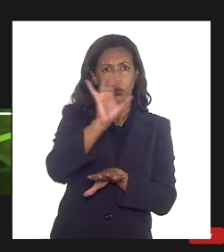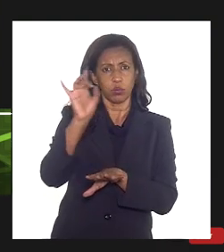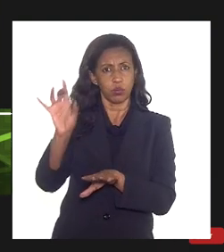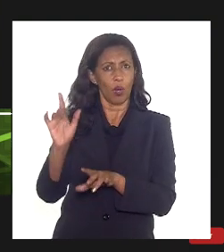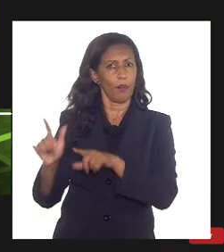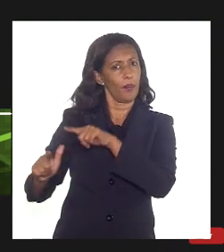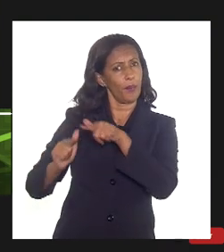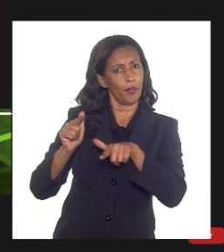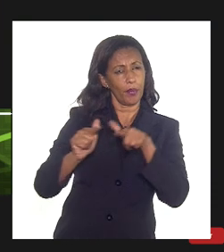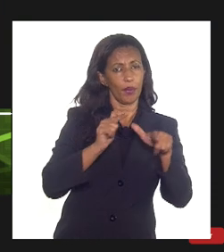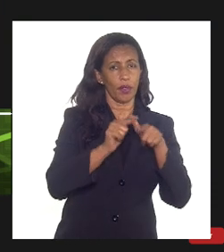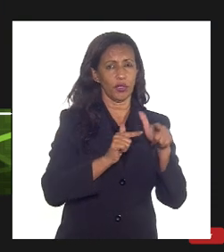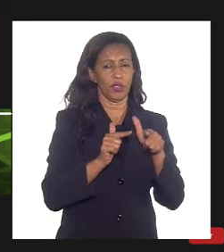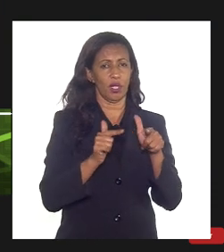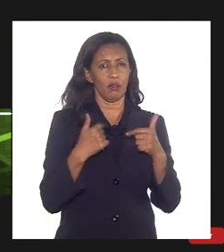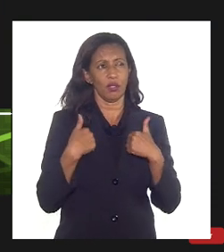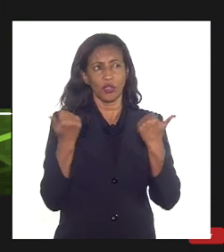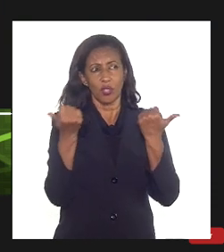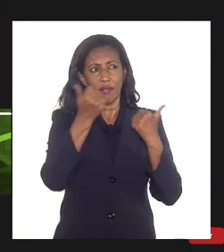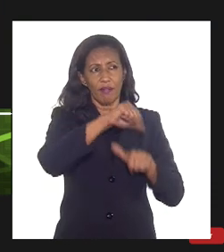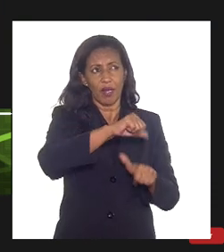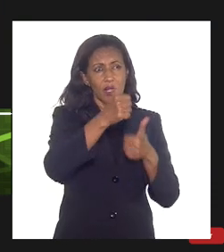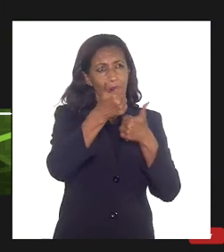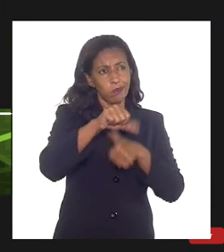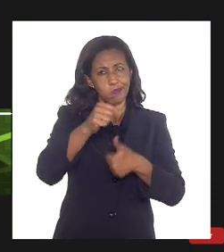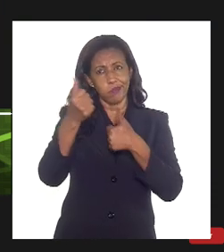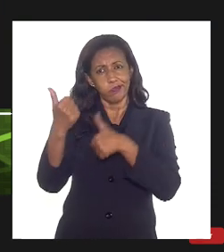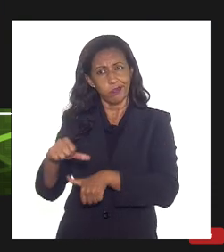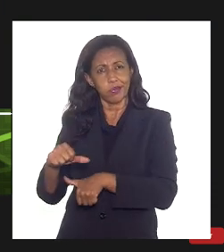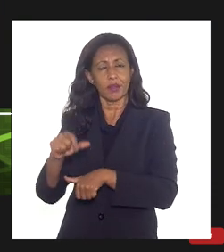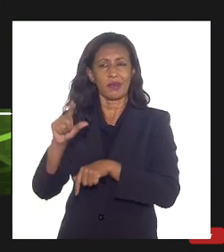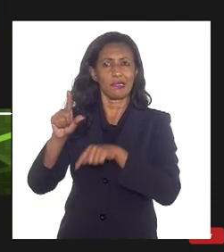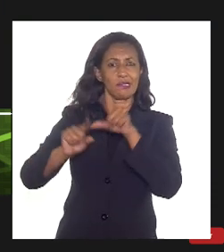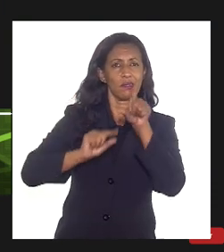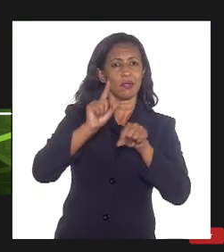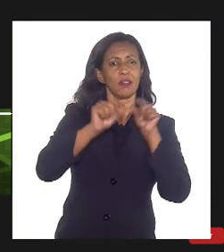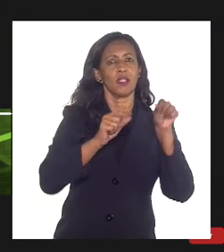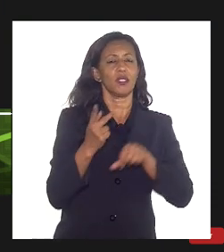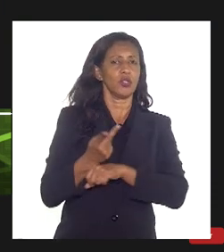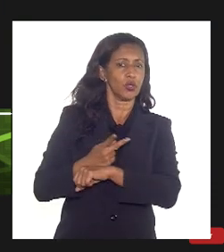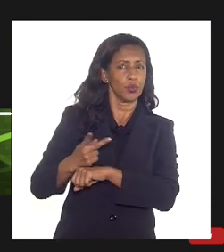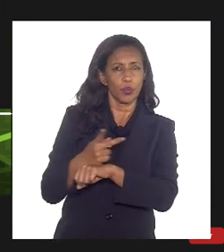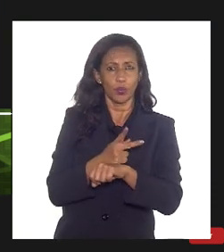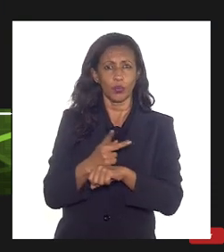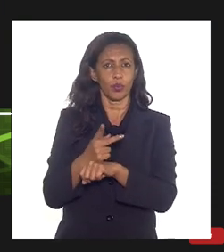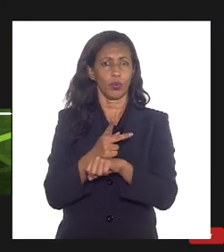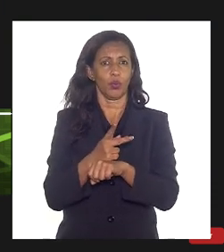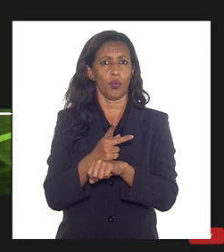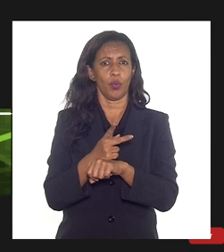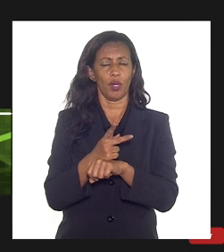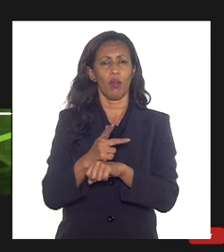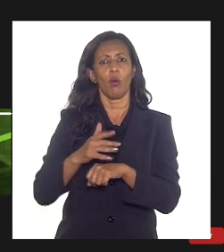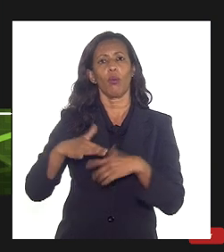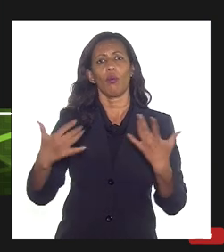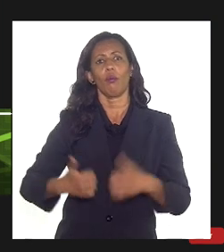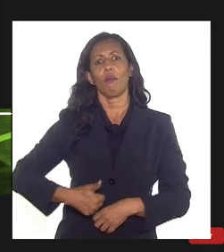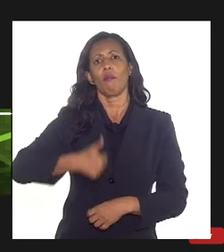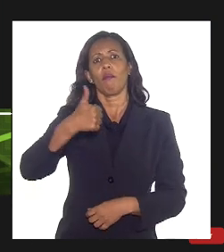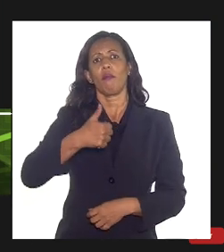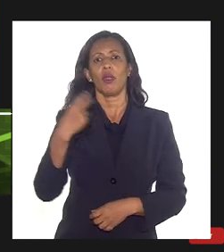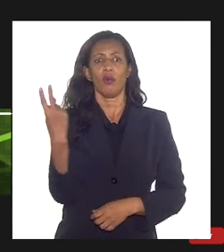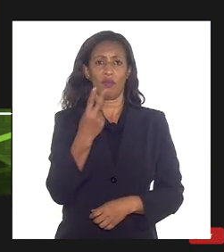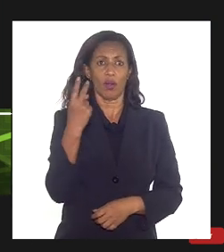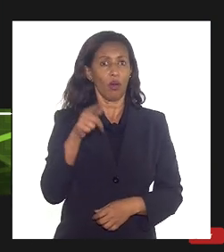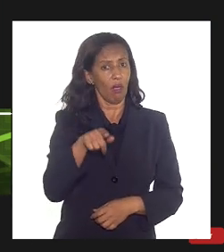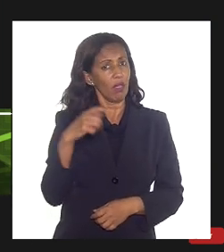a gente avalia uma série de opções e a gente busca aquela opção que traz maior valor então esse é um ponto bem